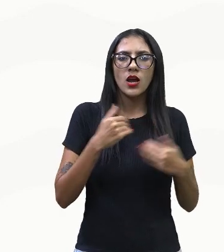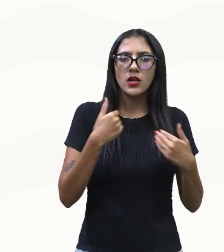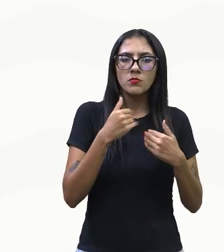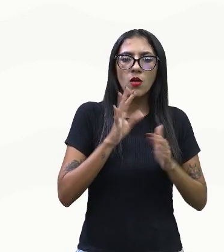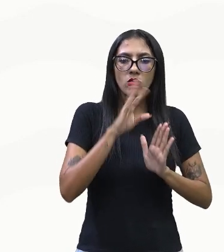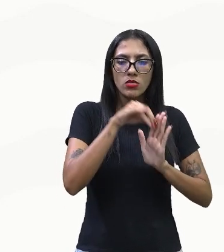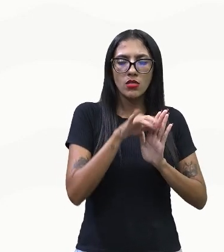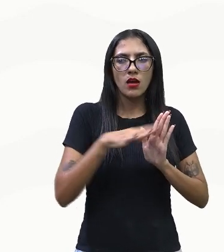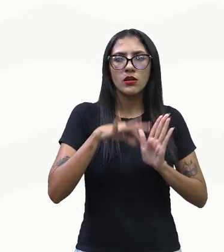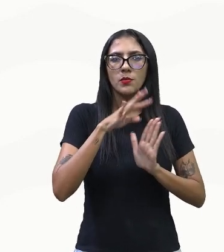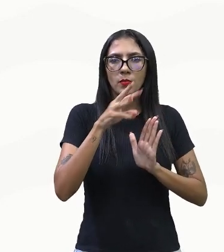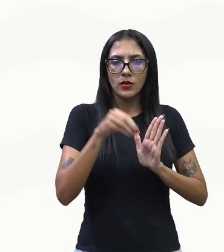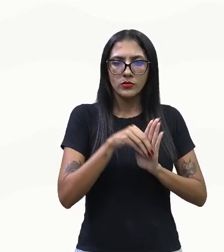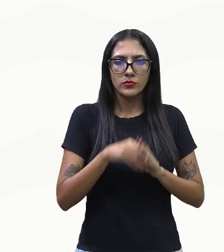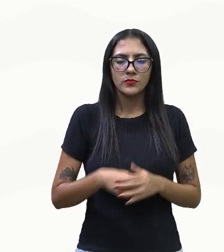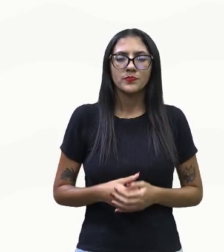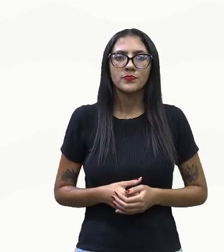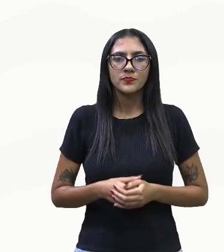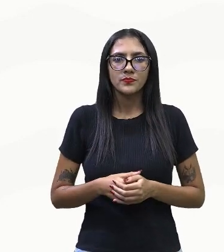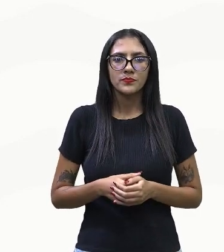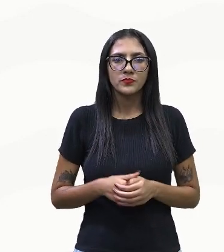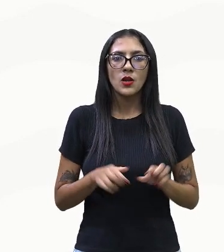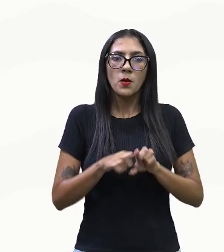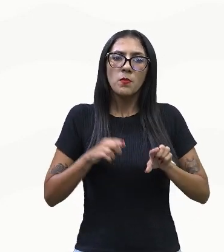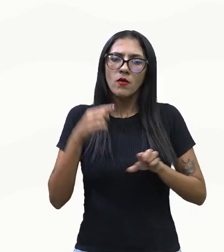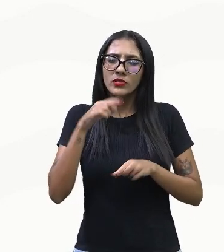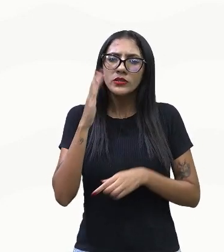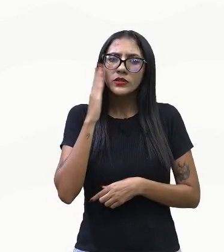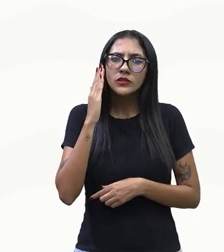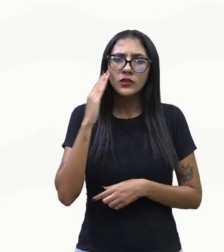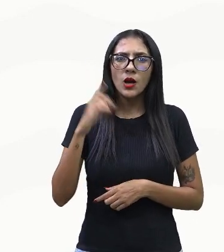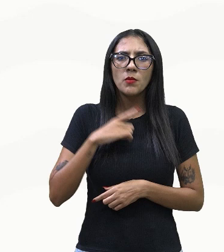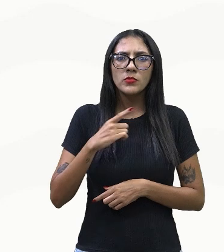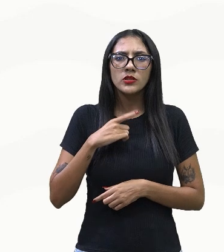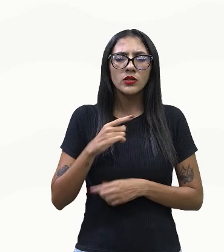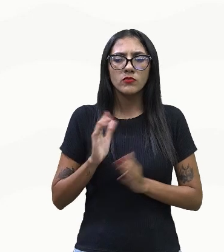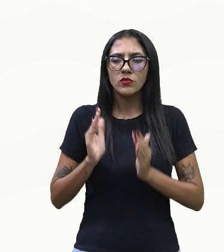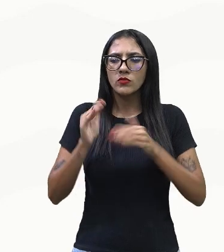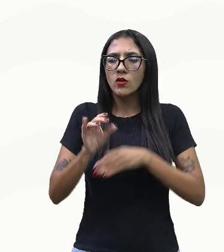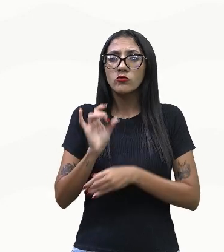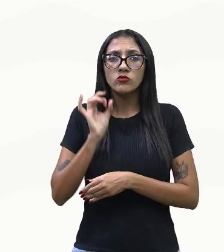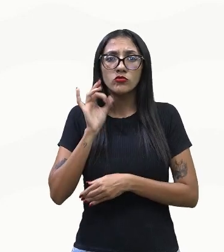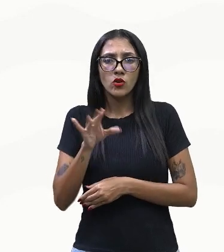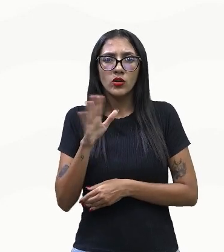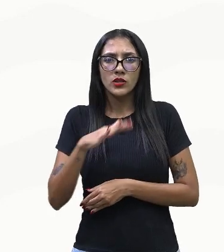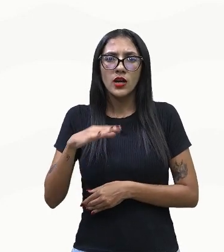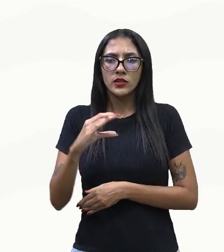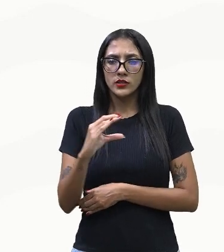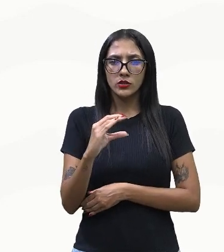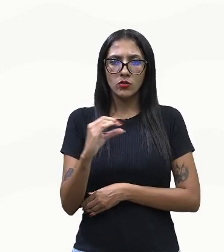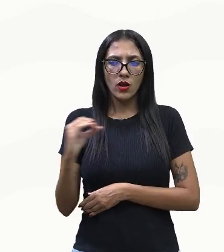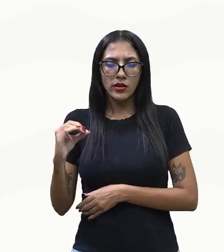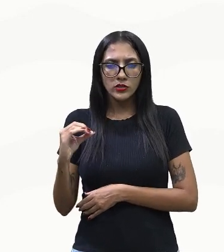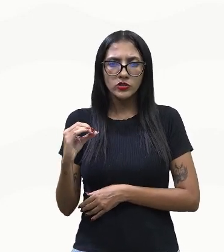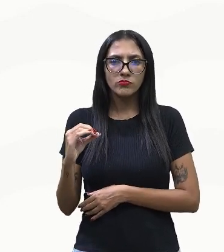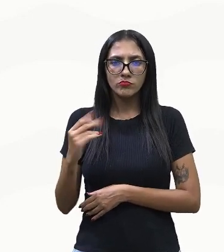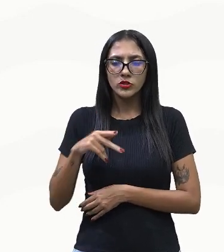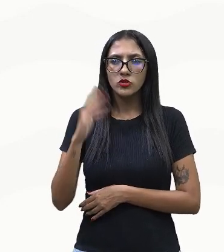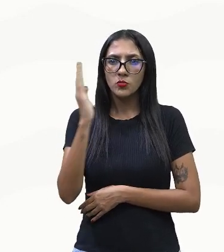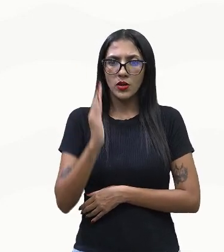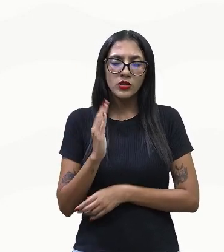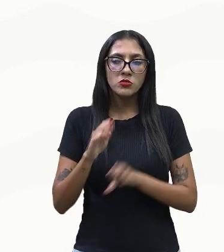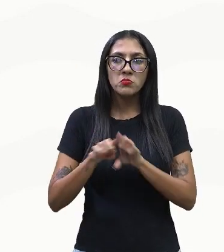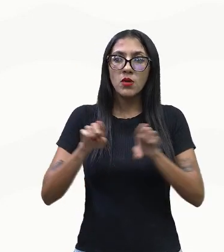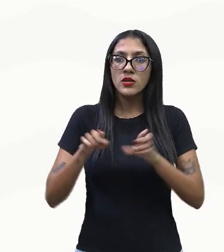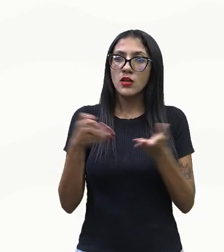em um momento histórico, ele prevaleceu ali na região centro-oeste, ele está agora se